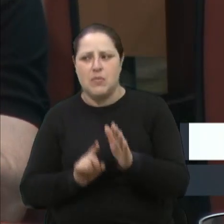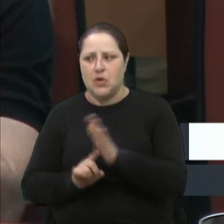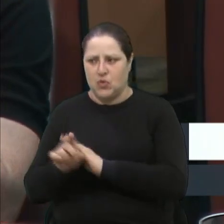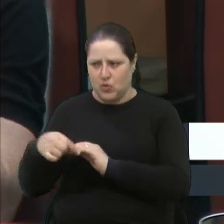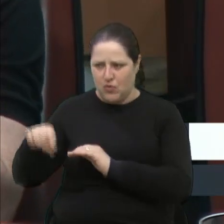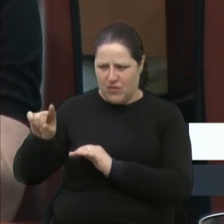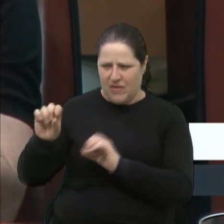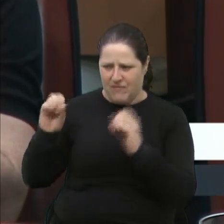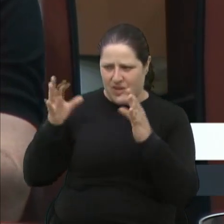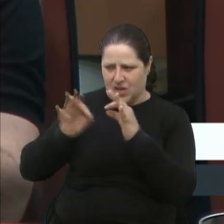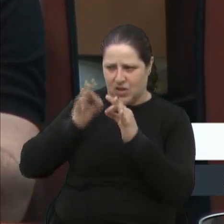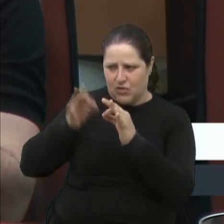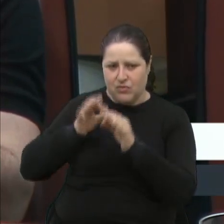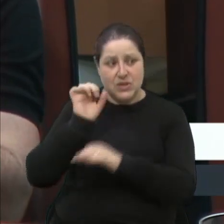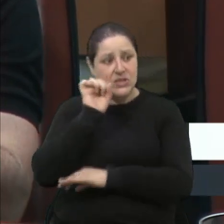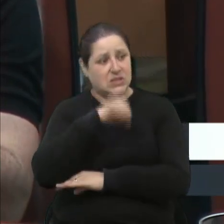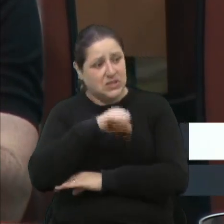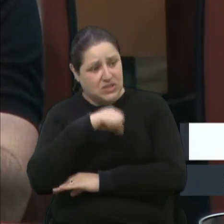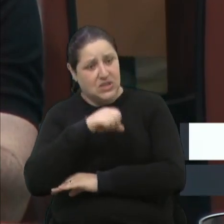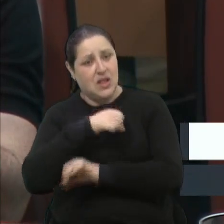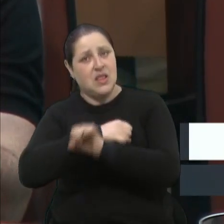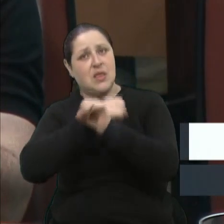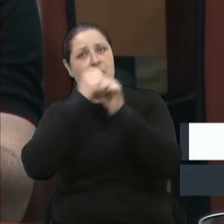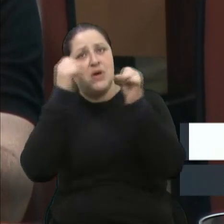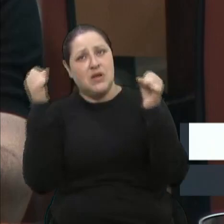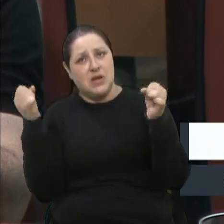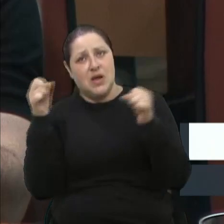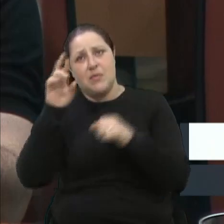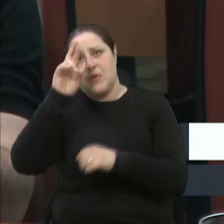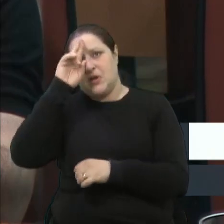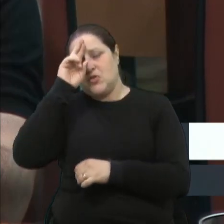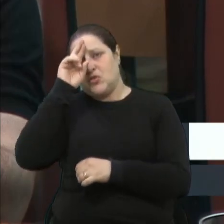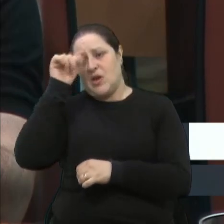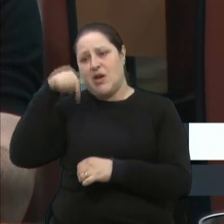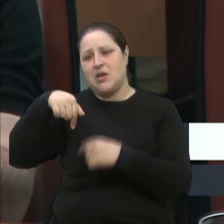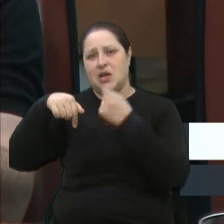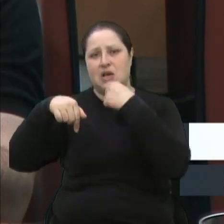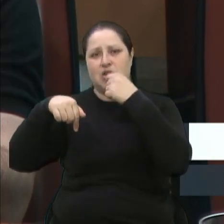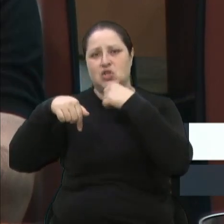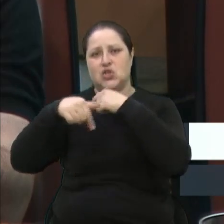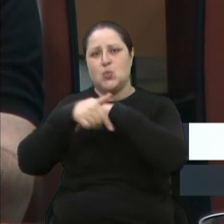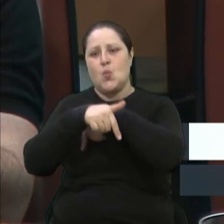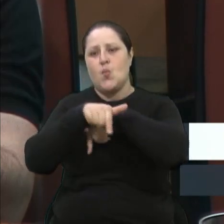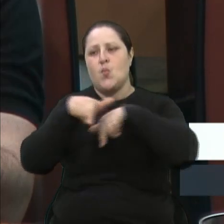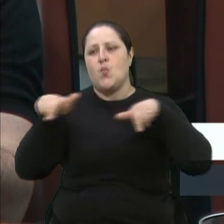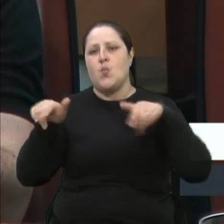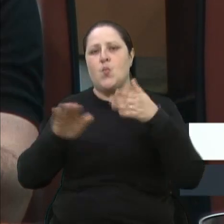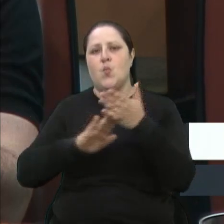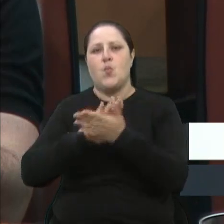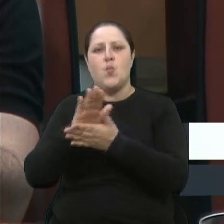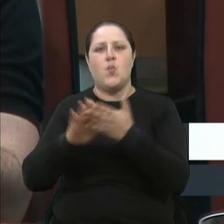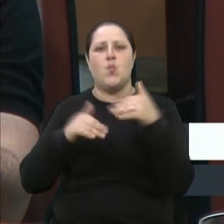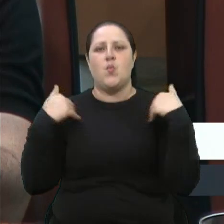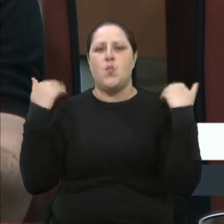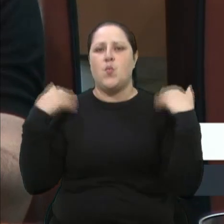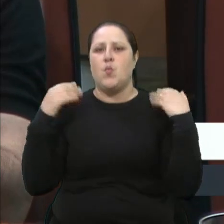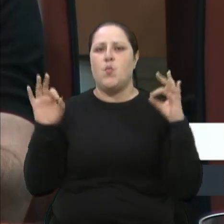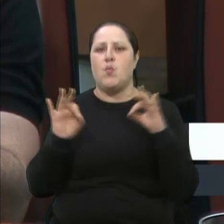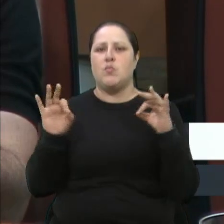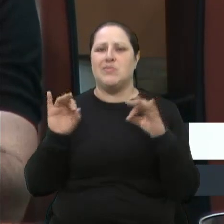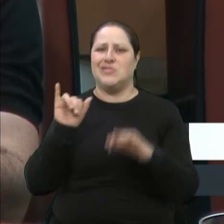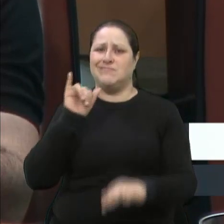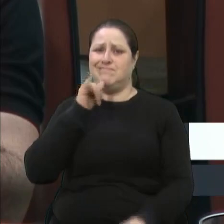da uva, sim. Eu vi, de manhã, não era nem meio-dia, ele disse, ah, aqui em Caxias não tenho nada para fazer. É muito triste para um